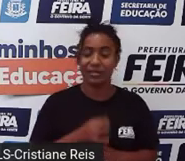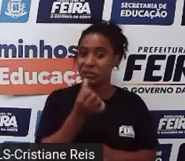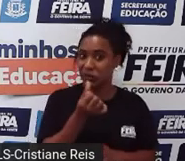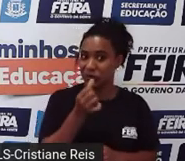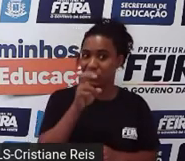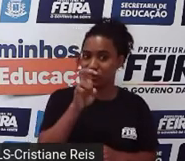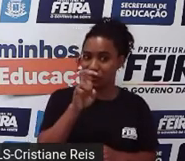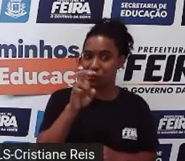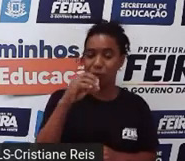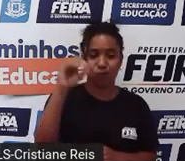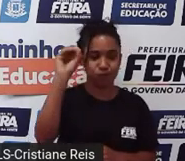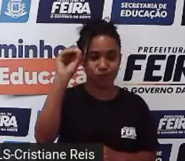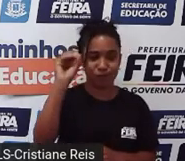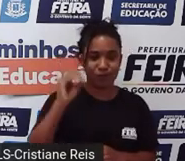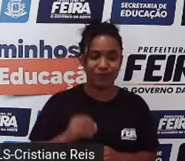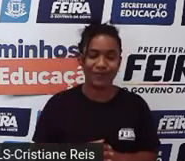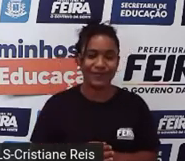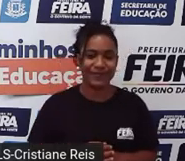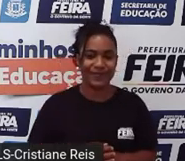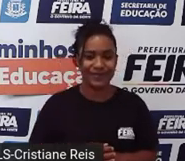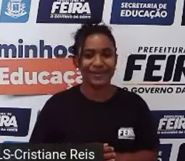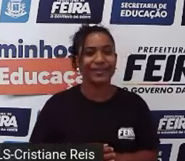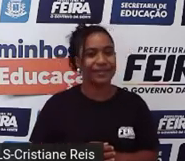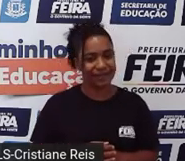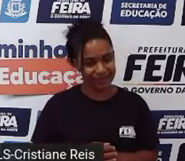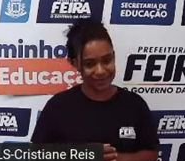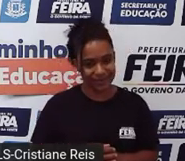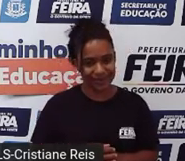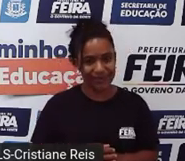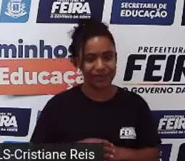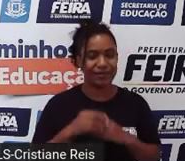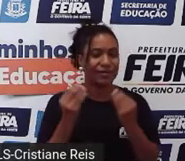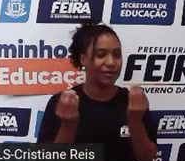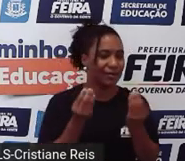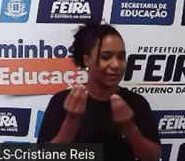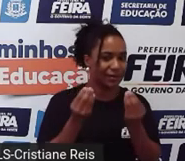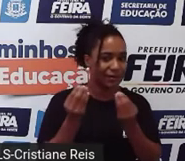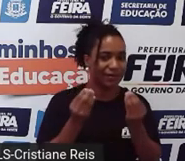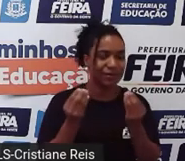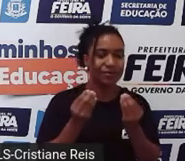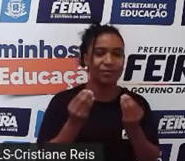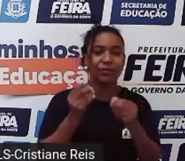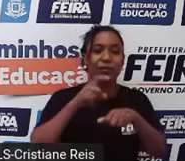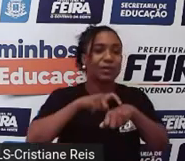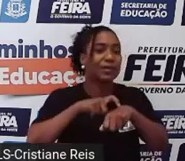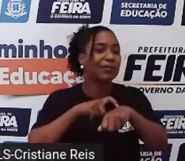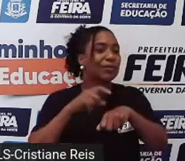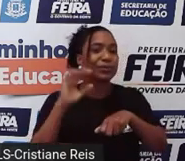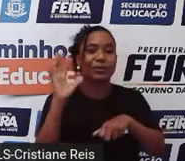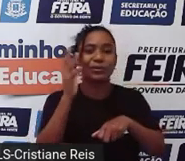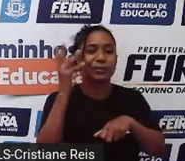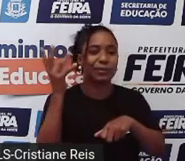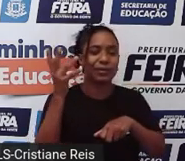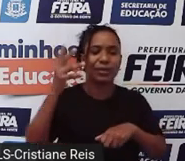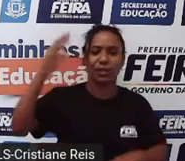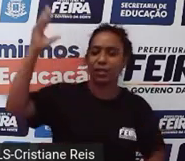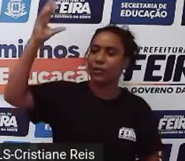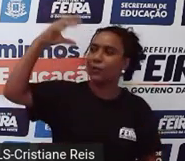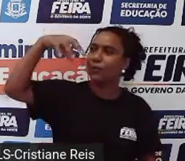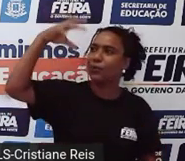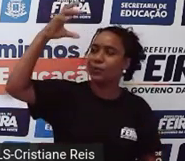Como está, então, o weather, o tempo? Light, rain, uma chuva leve.